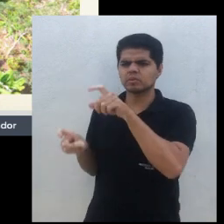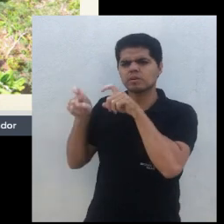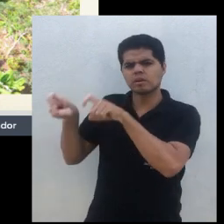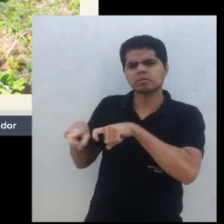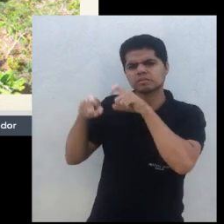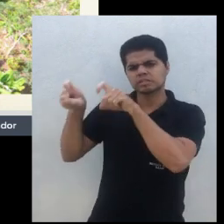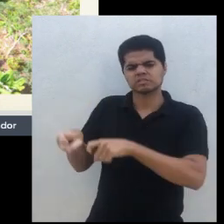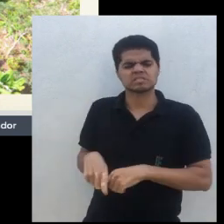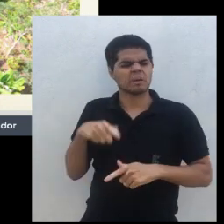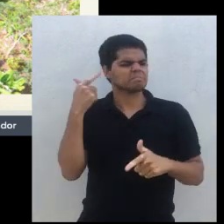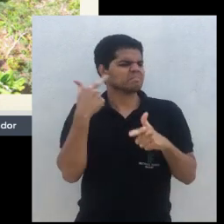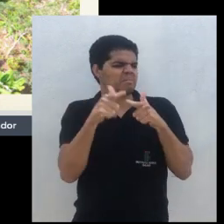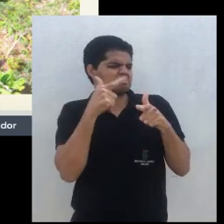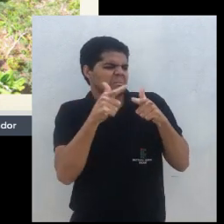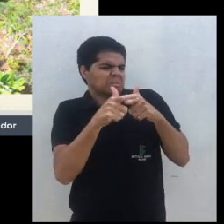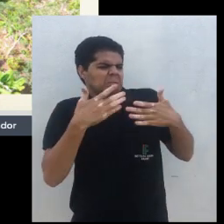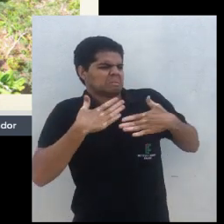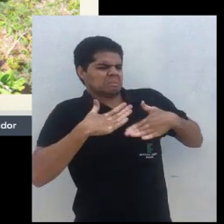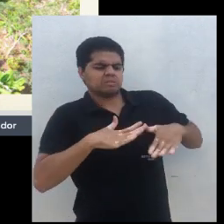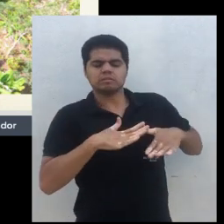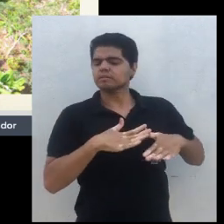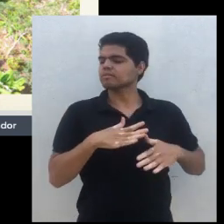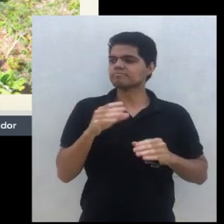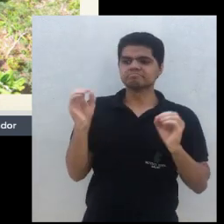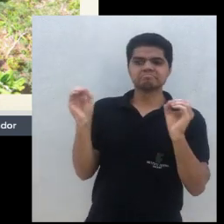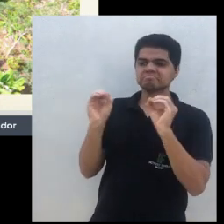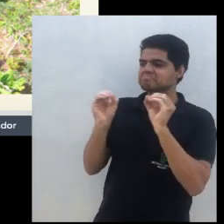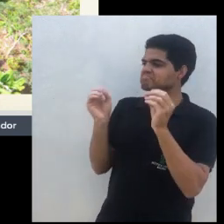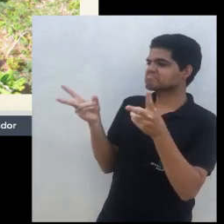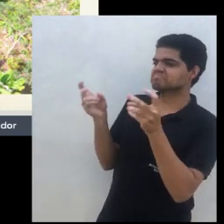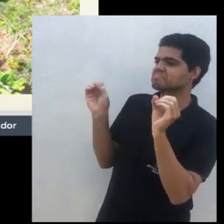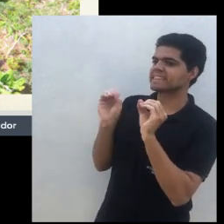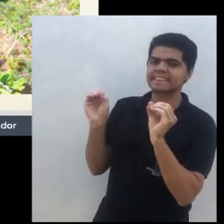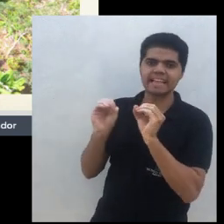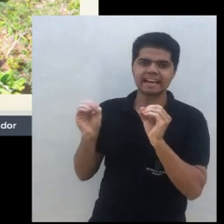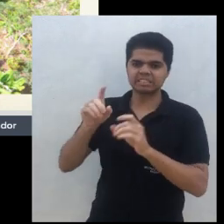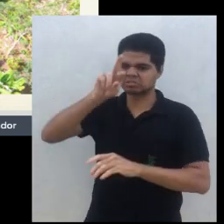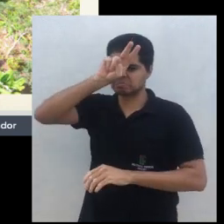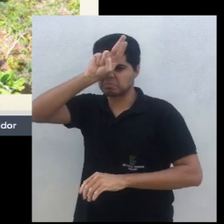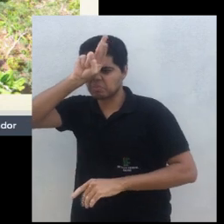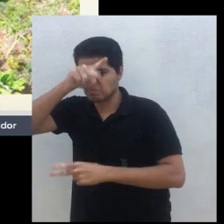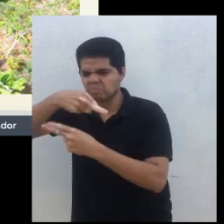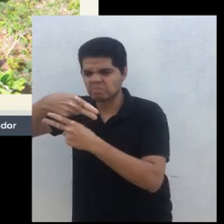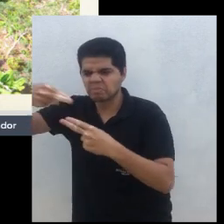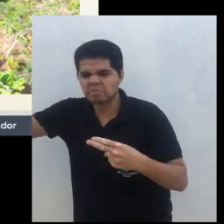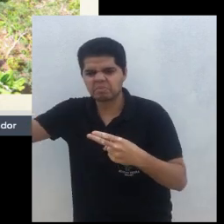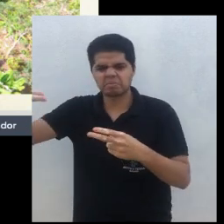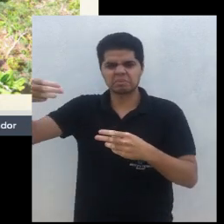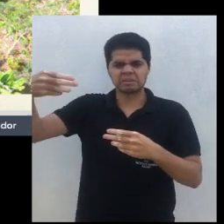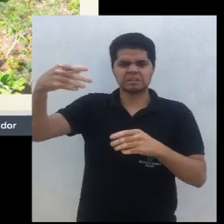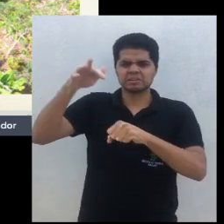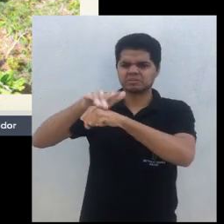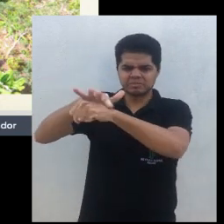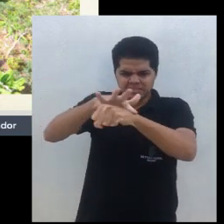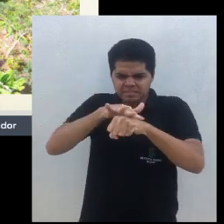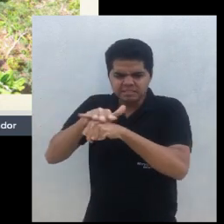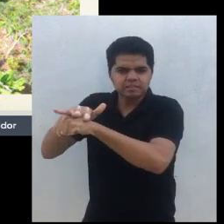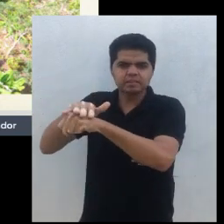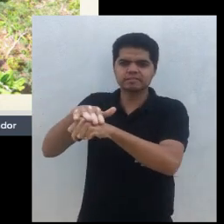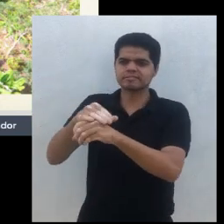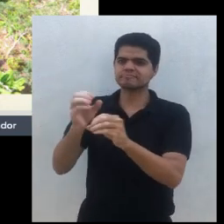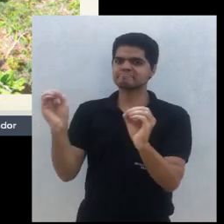safra bem conduzido, respeitando aqueles princípios, reclamando de praga ou de doenças, são muito poucos.